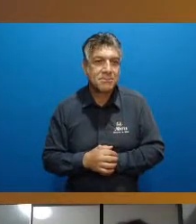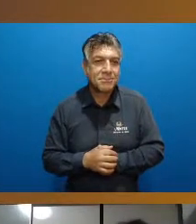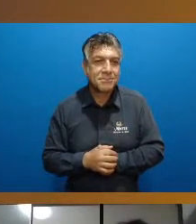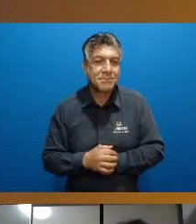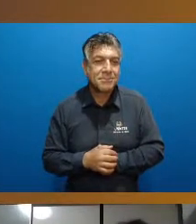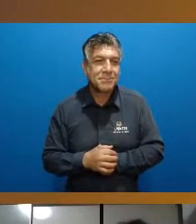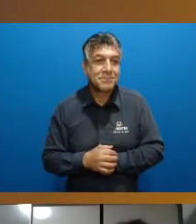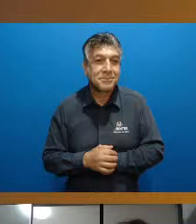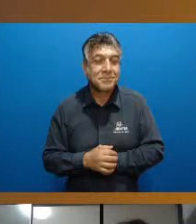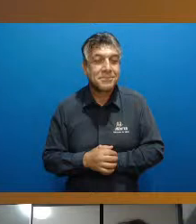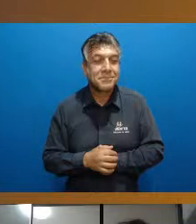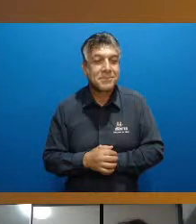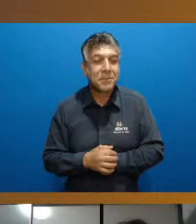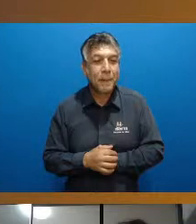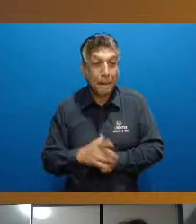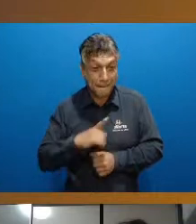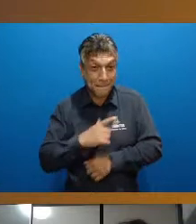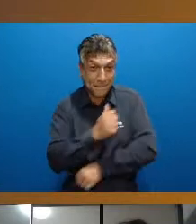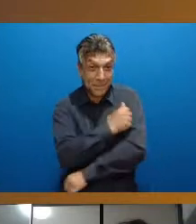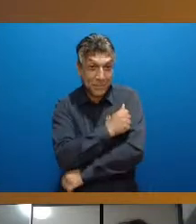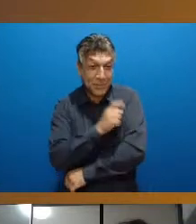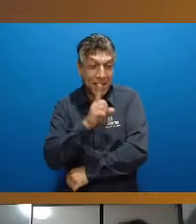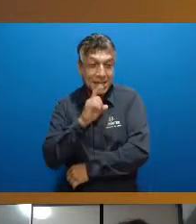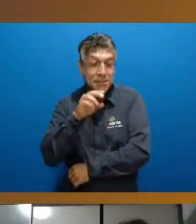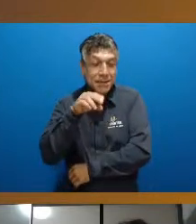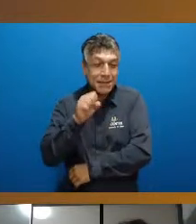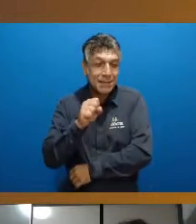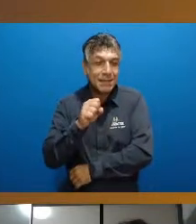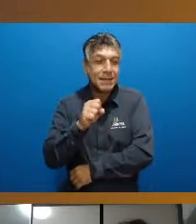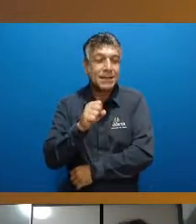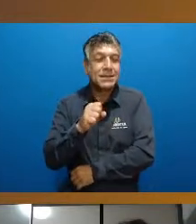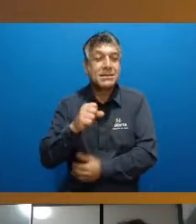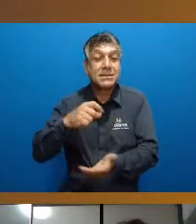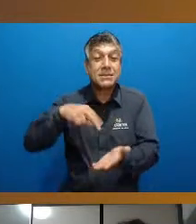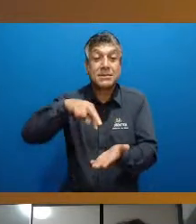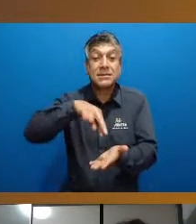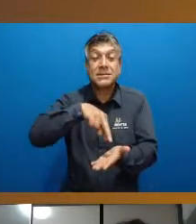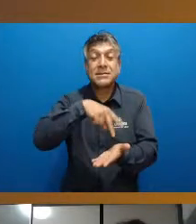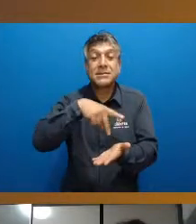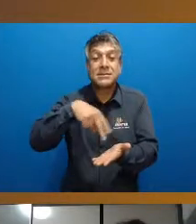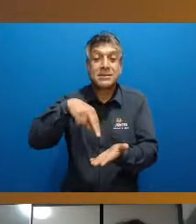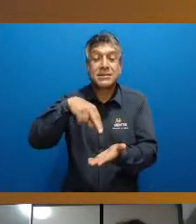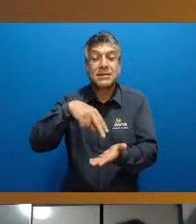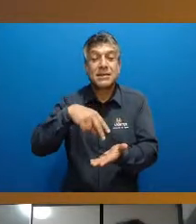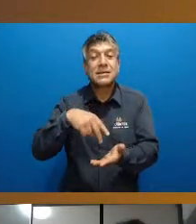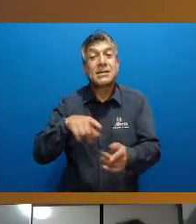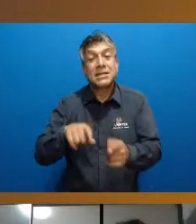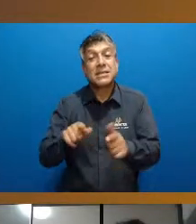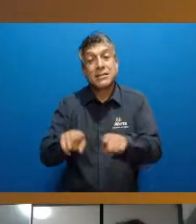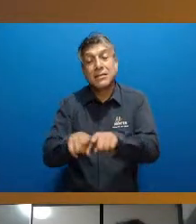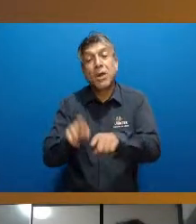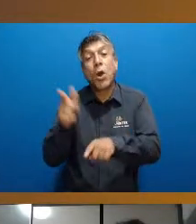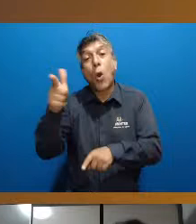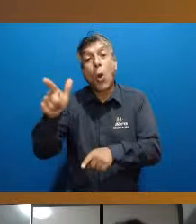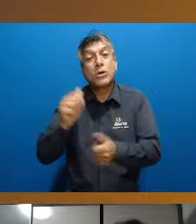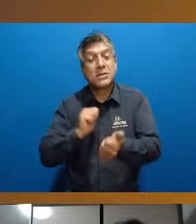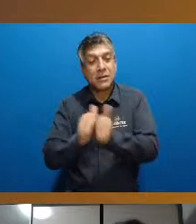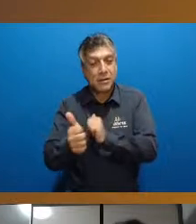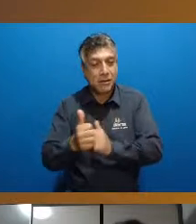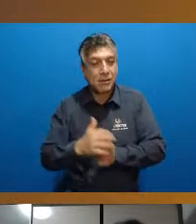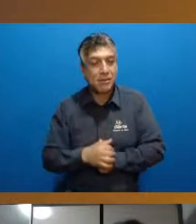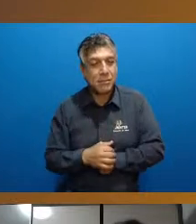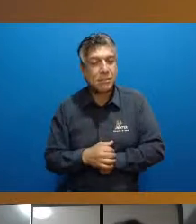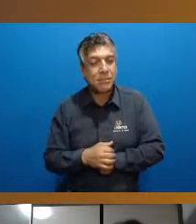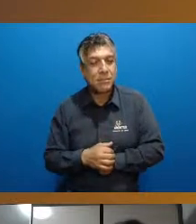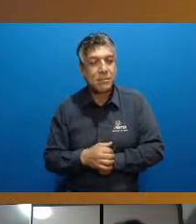acho que esse aqui né do Dimas para o balé especificamente para os demais esportes qual seria a idade ideal para o